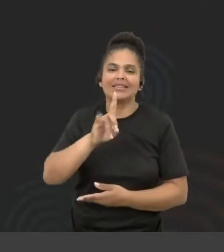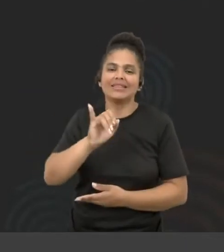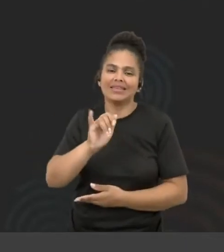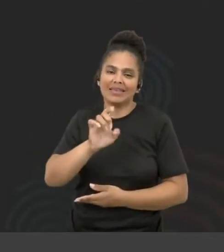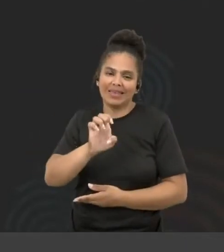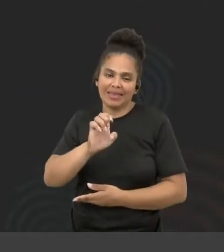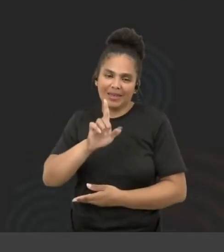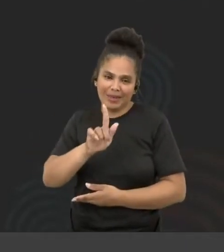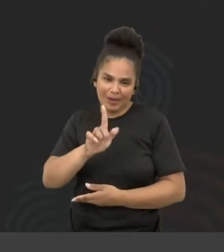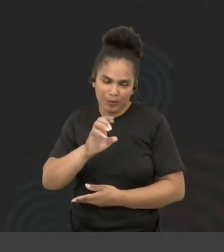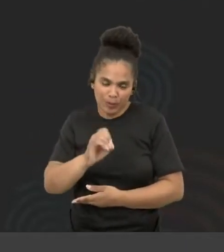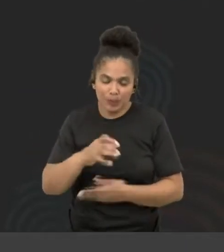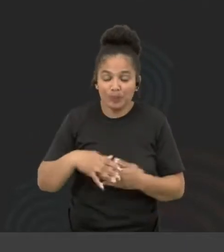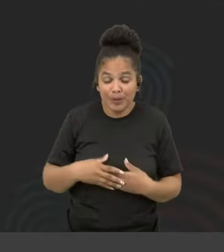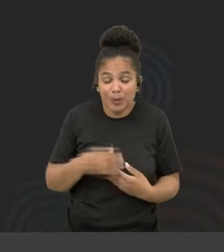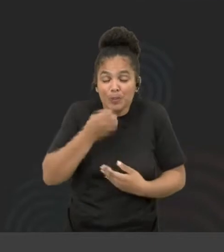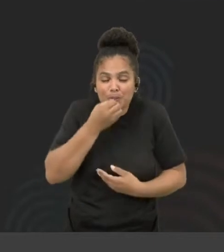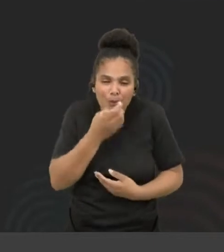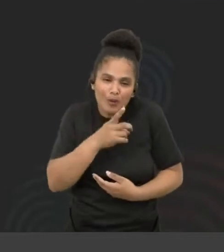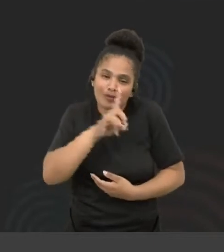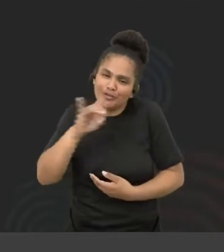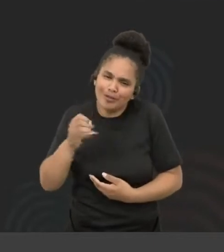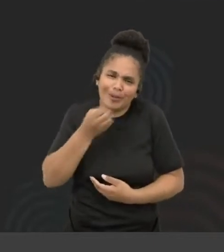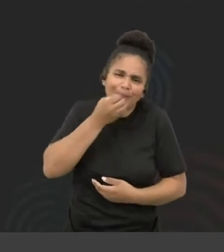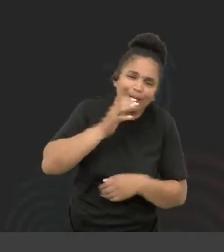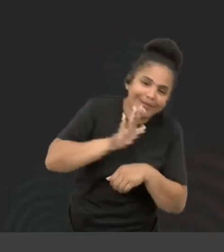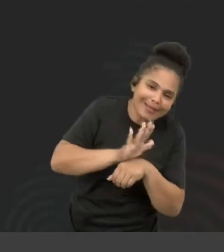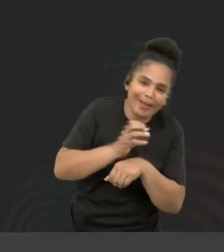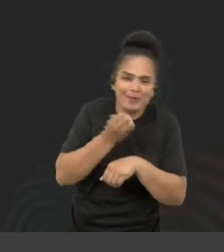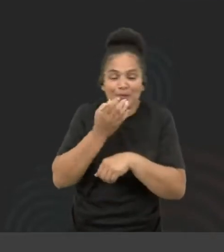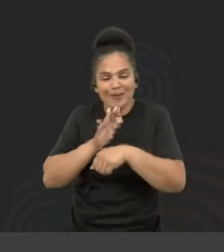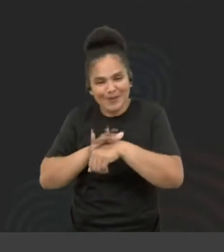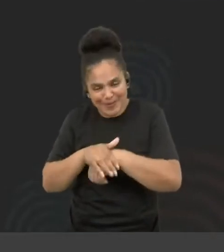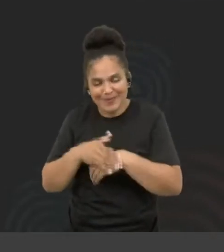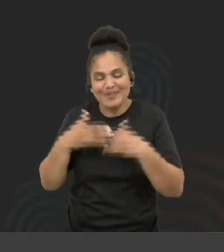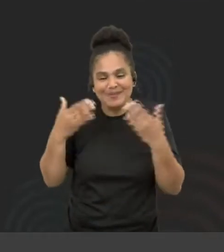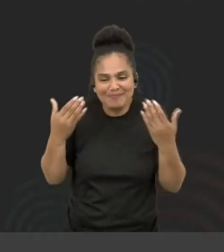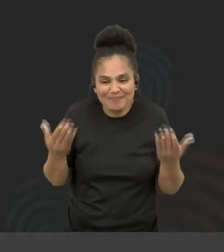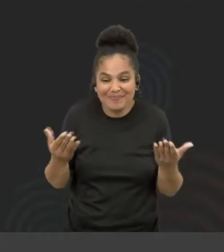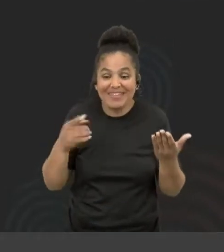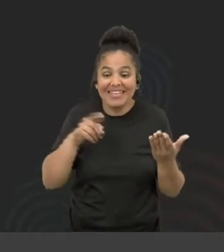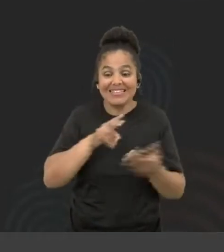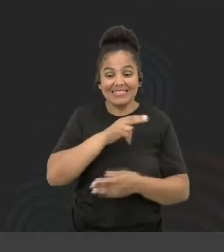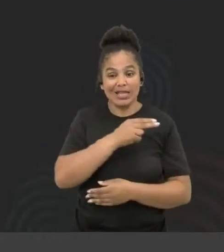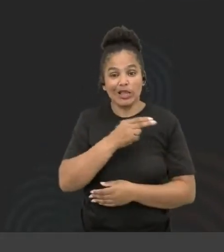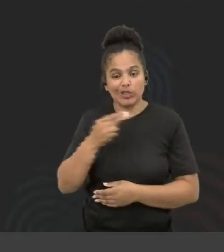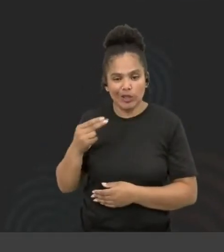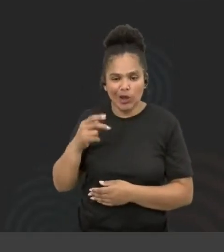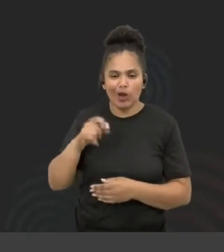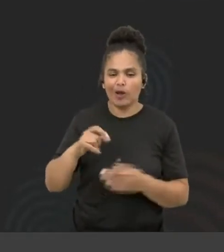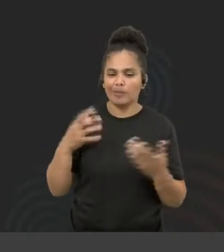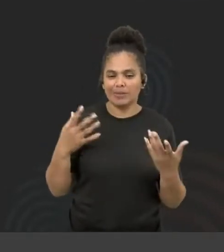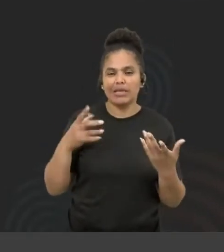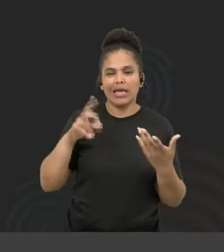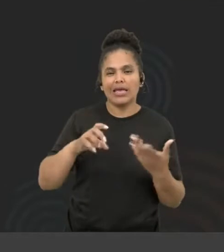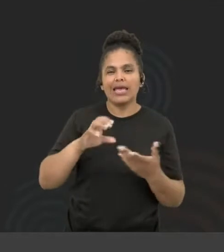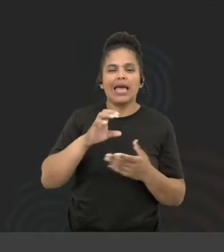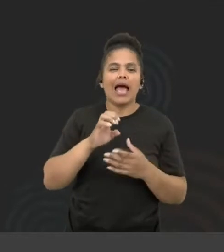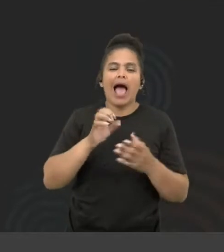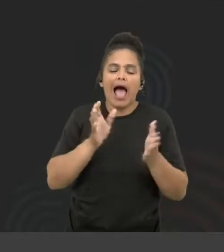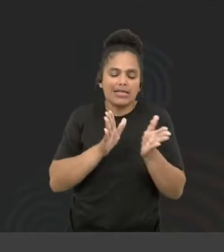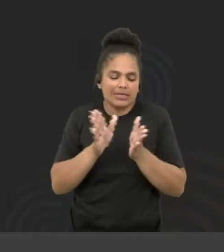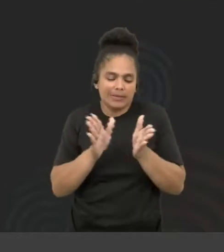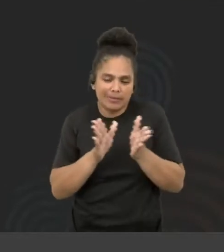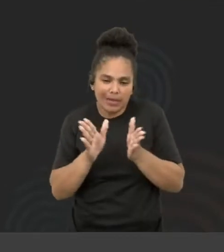Oi, gente, tudo bom? Bom dia, boa tarde, boa noite, né? Esse nome em inglês, bonito, Accessibility Program